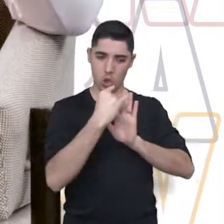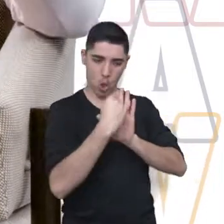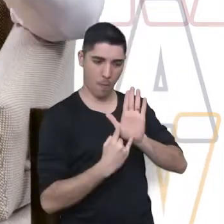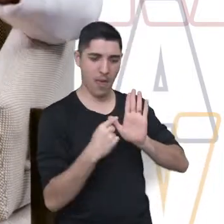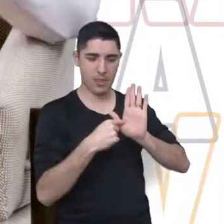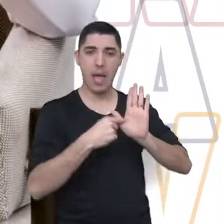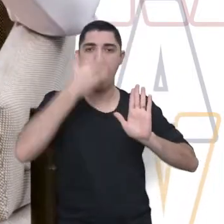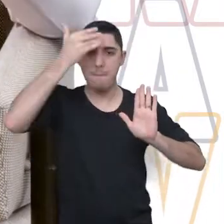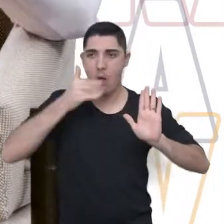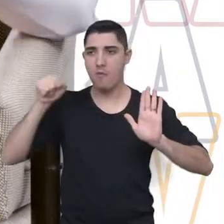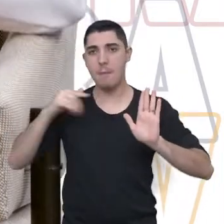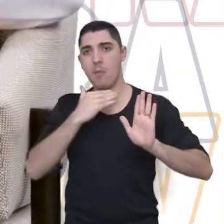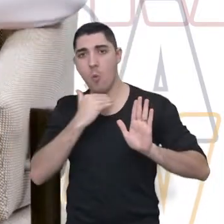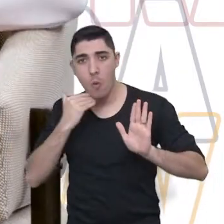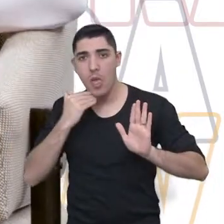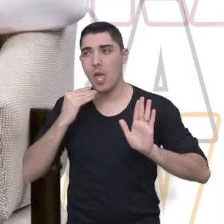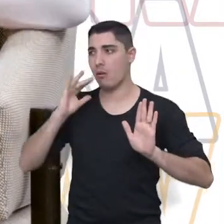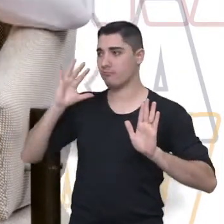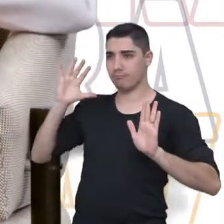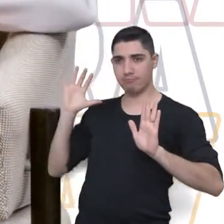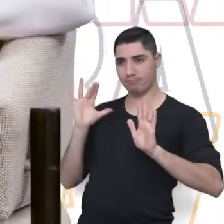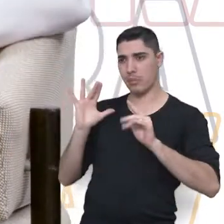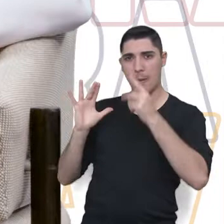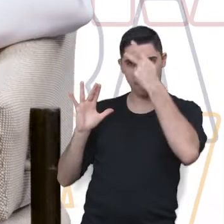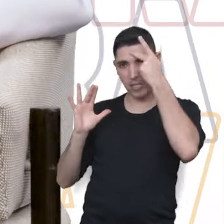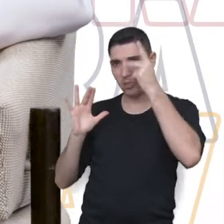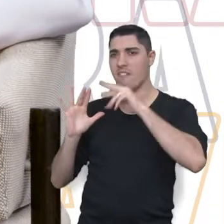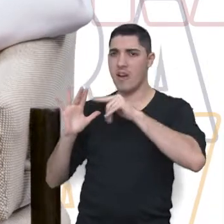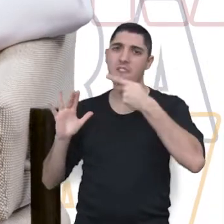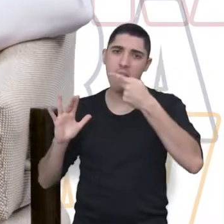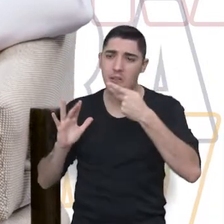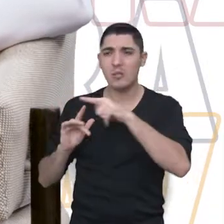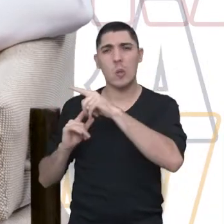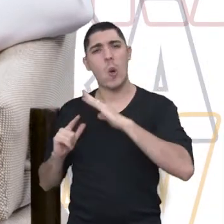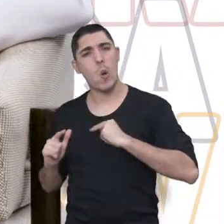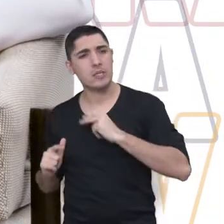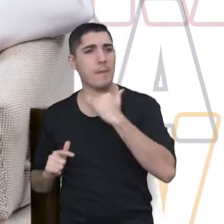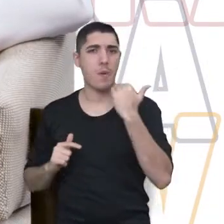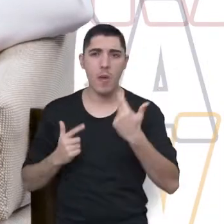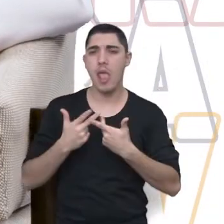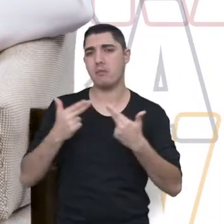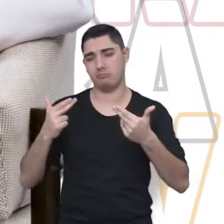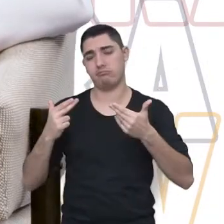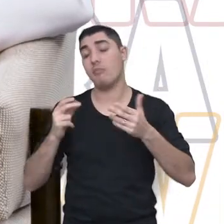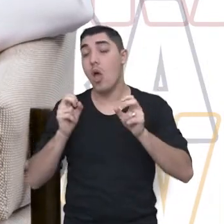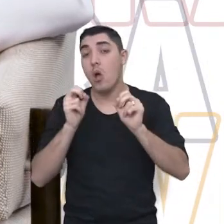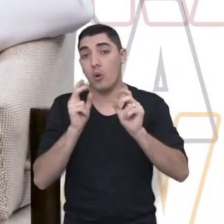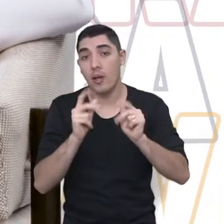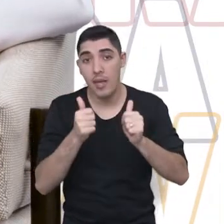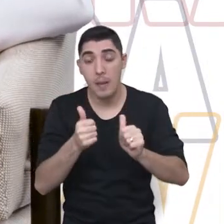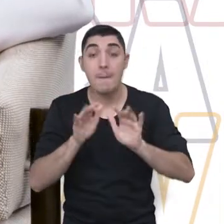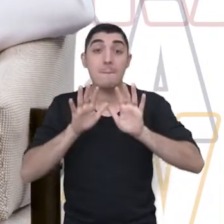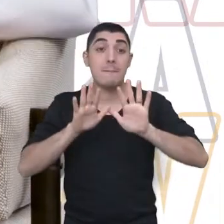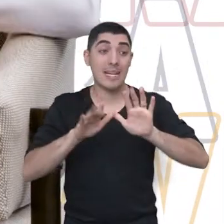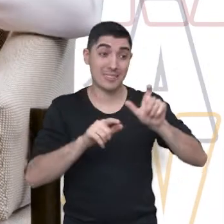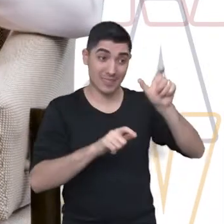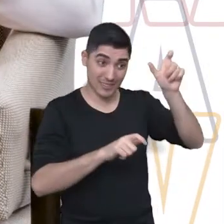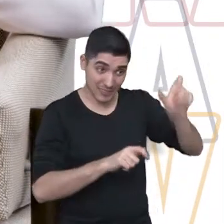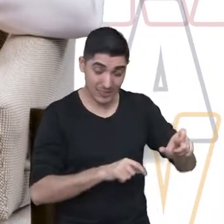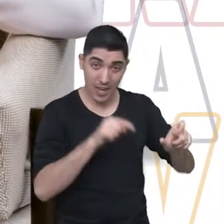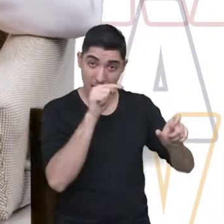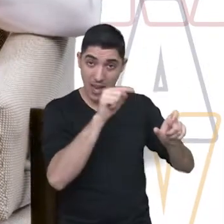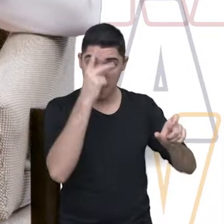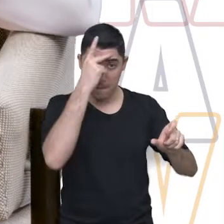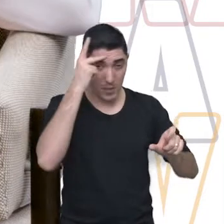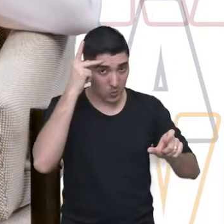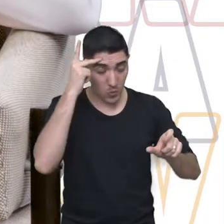ali. Todo mundo vai falar a respeito da pessoa que faleceu. Vai acolhendo esse sentido. Mas, assim, é muito importante que a